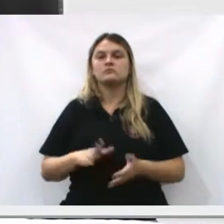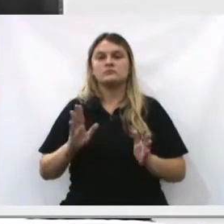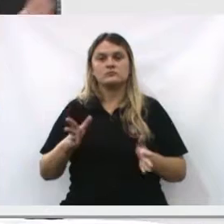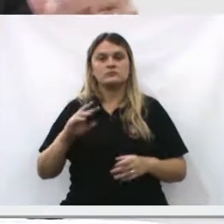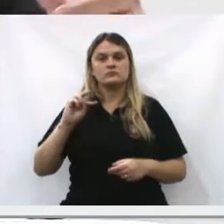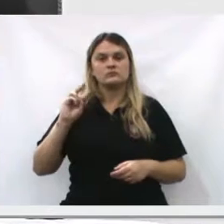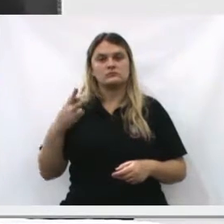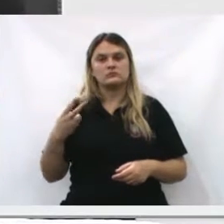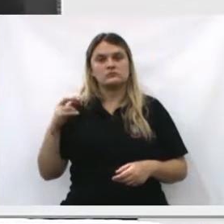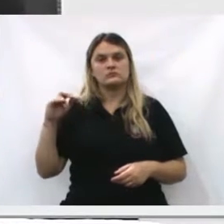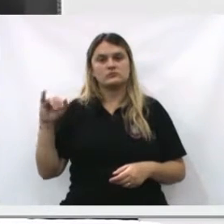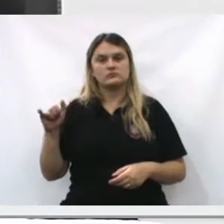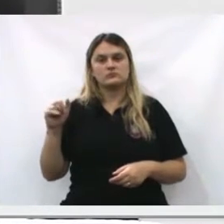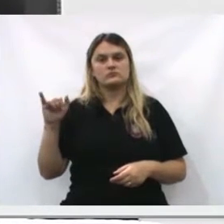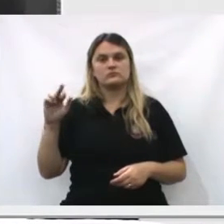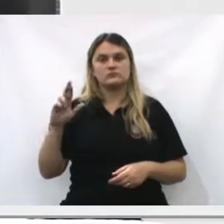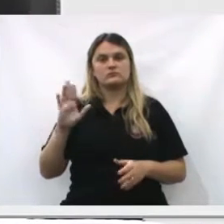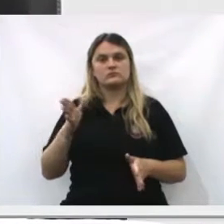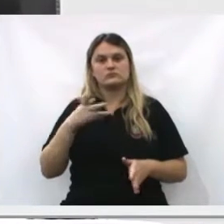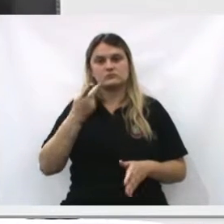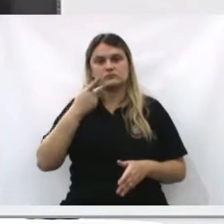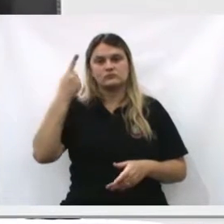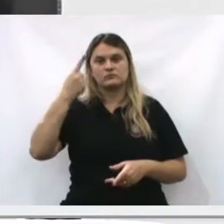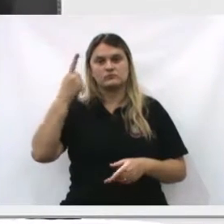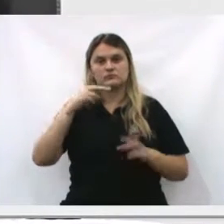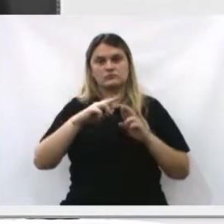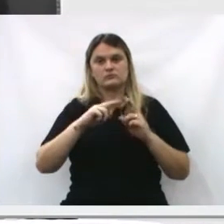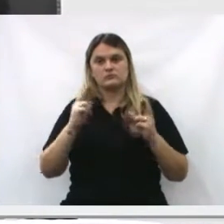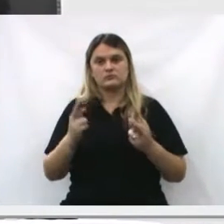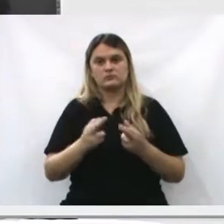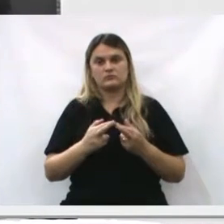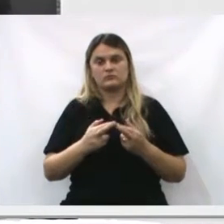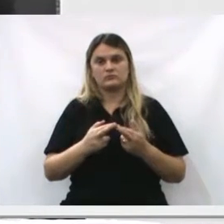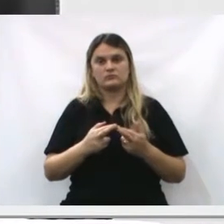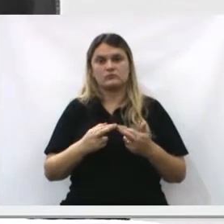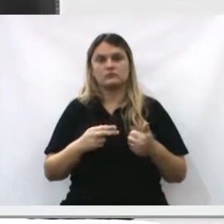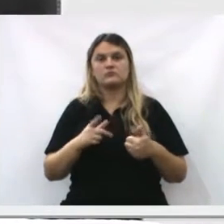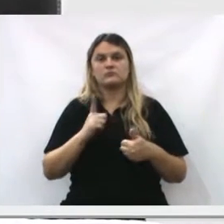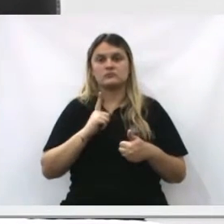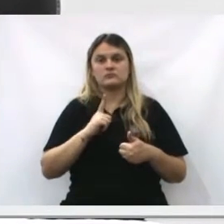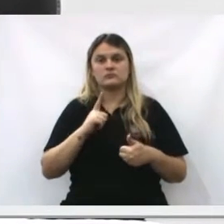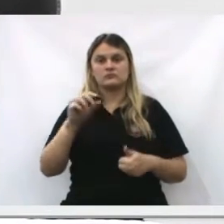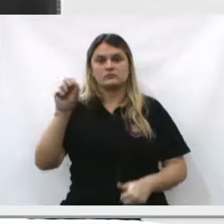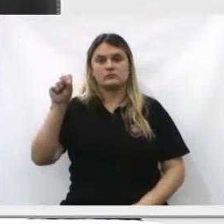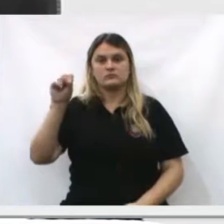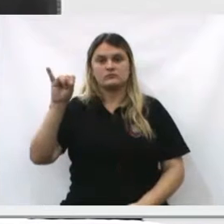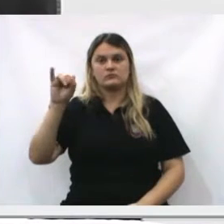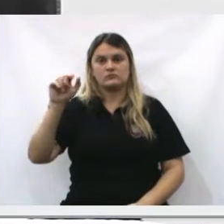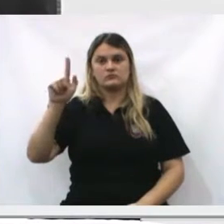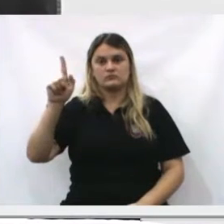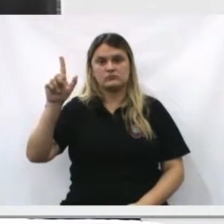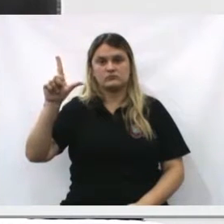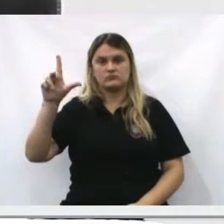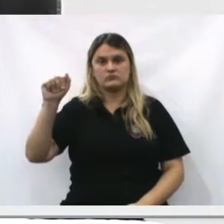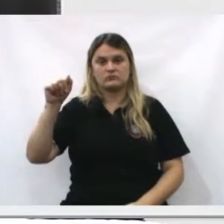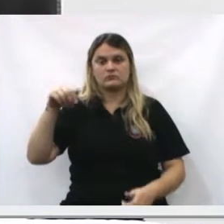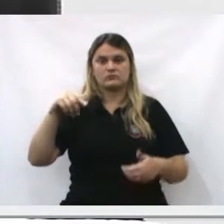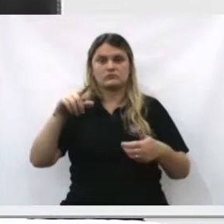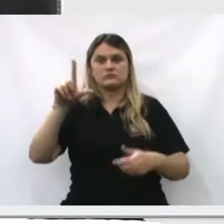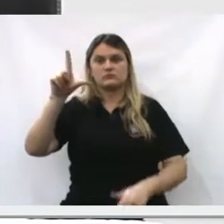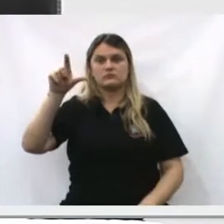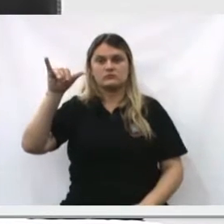Que, inclusive, o Jair Brunhaco falou na primeira sessão, que tem uma sigla, inclusive,